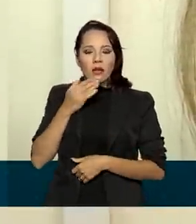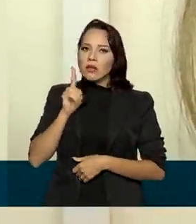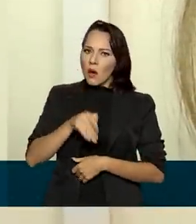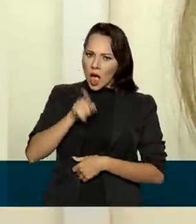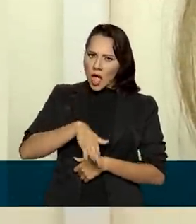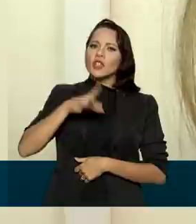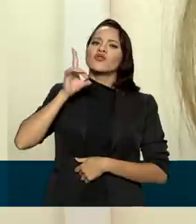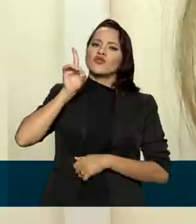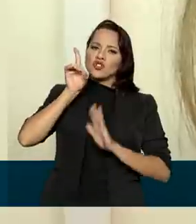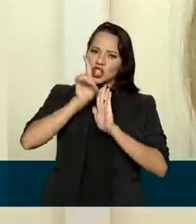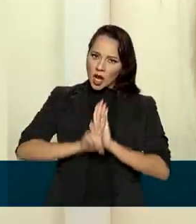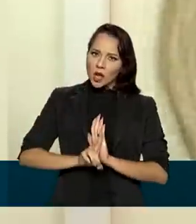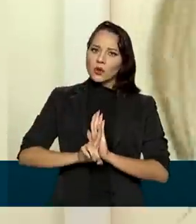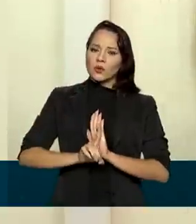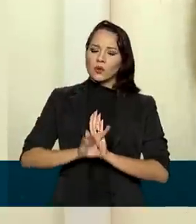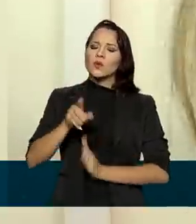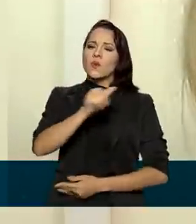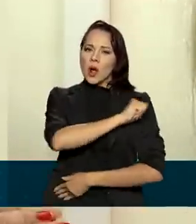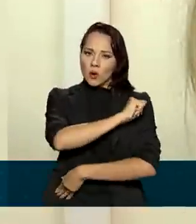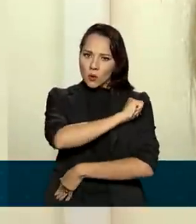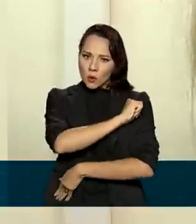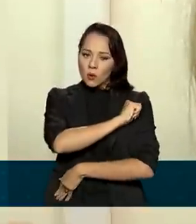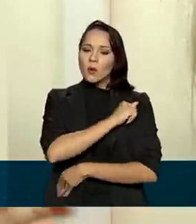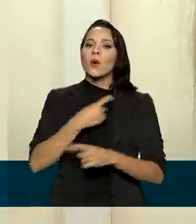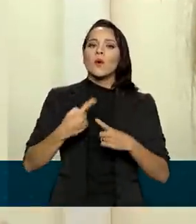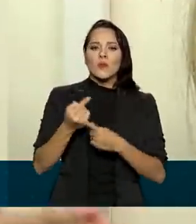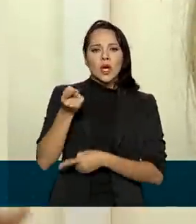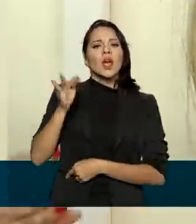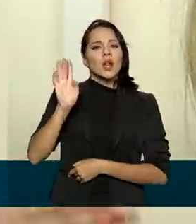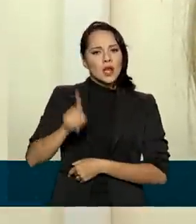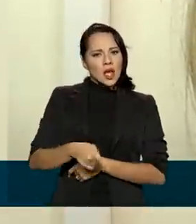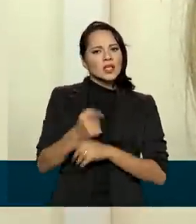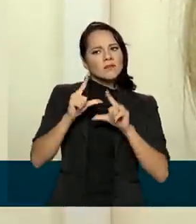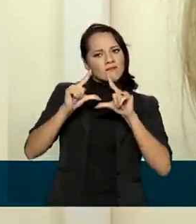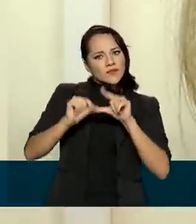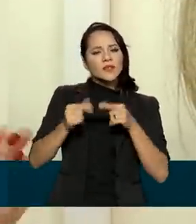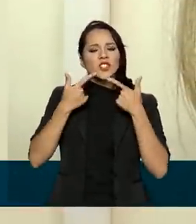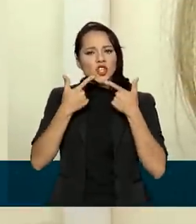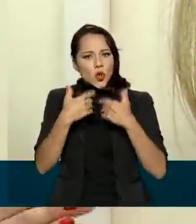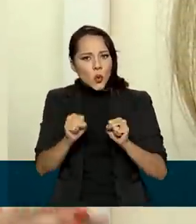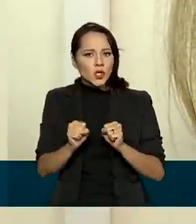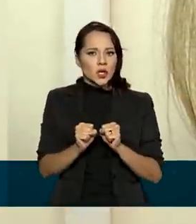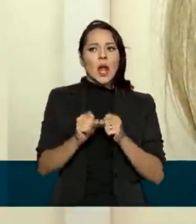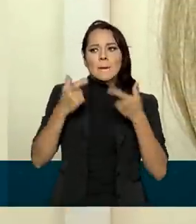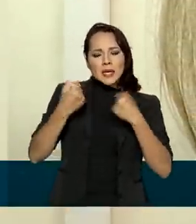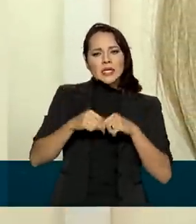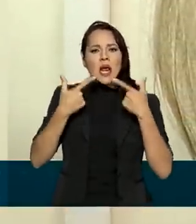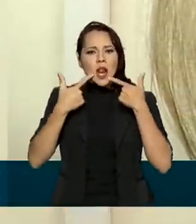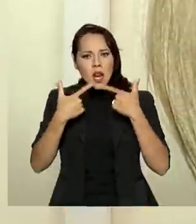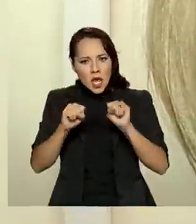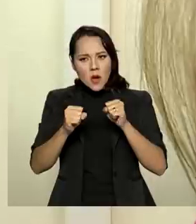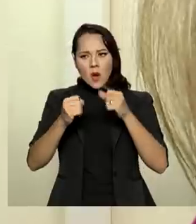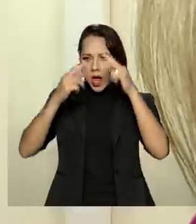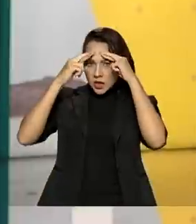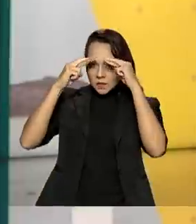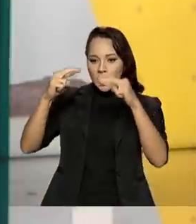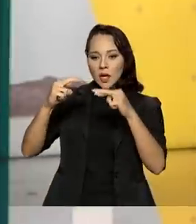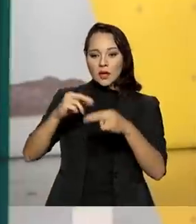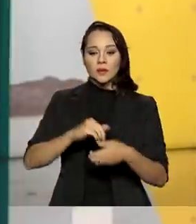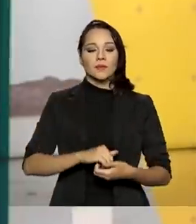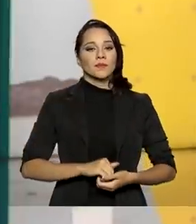direito desse aluno, porque ele é uma minoria linguística. Ele precisa ter a língua dele respeitada.